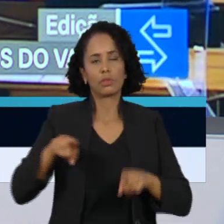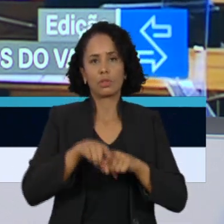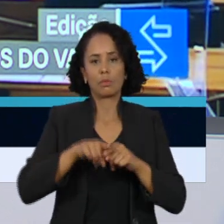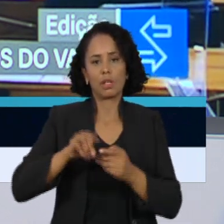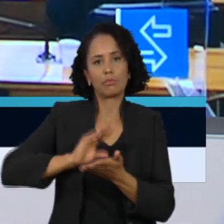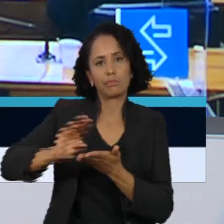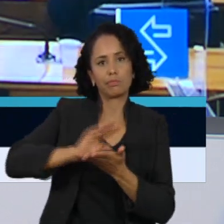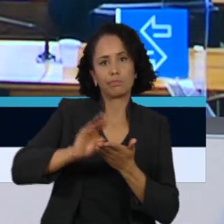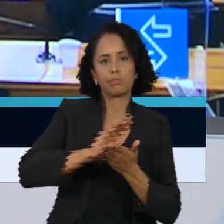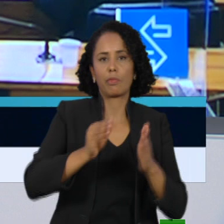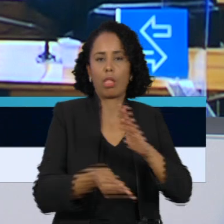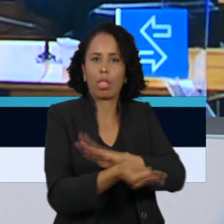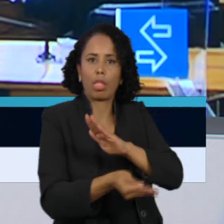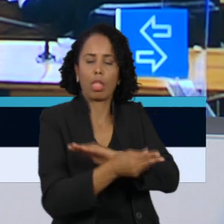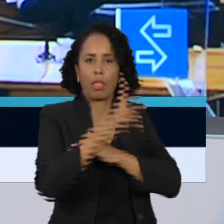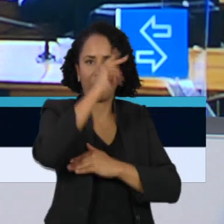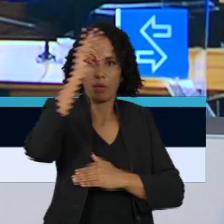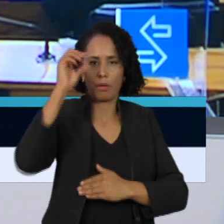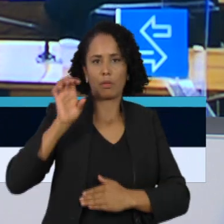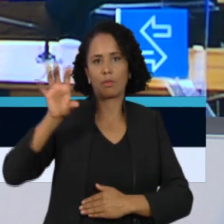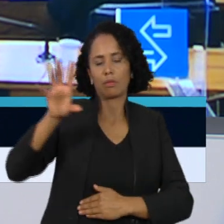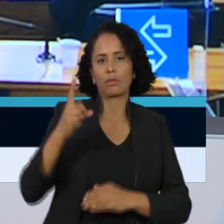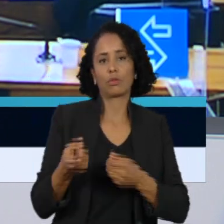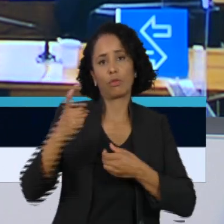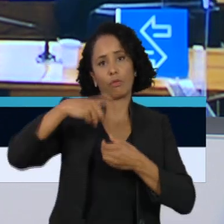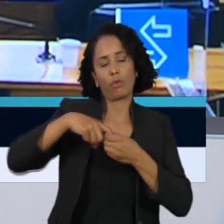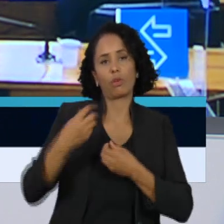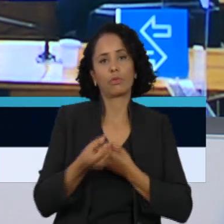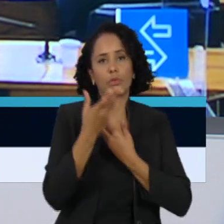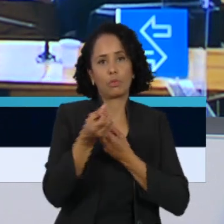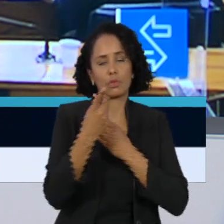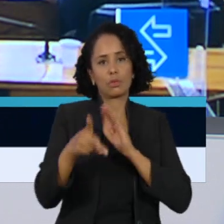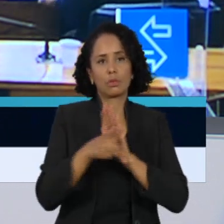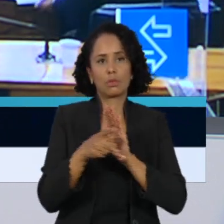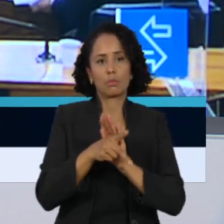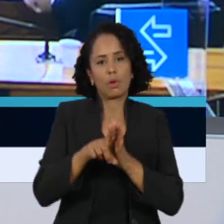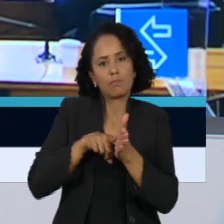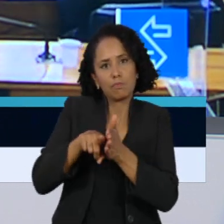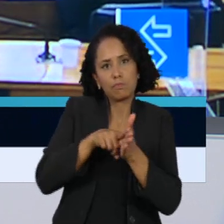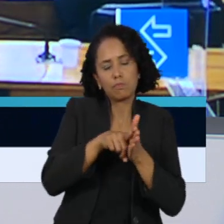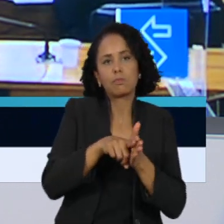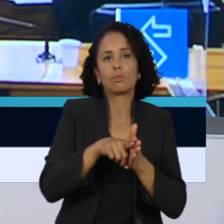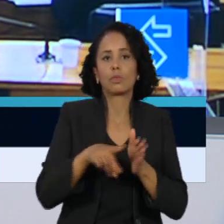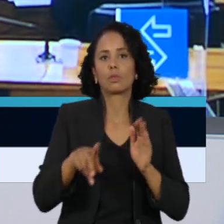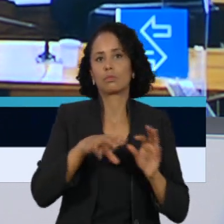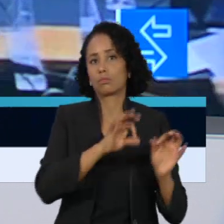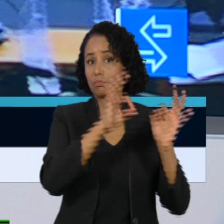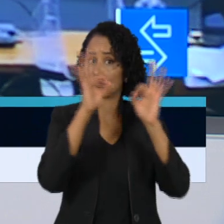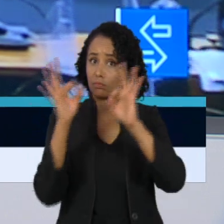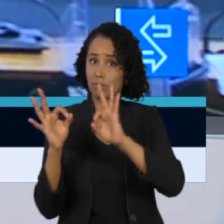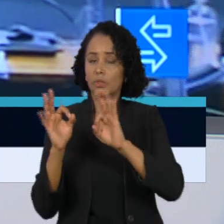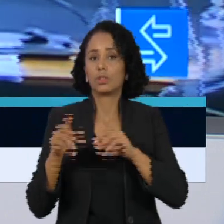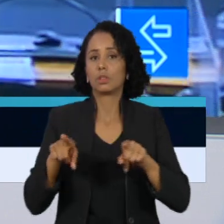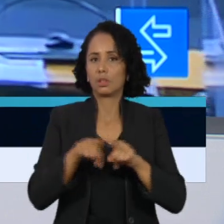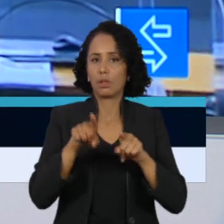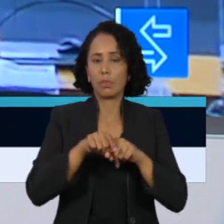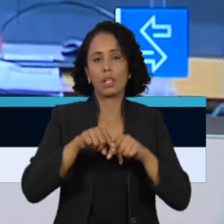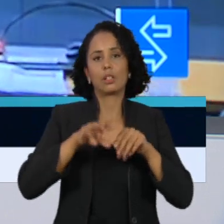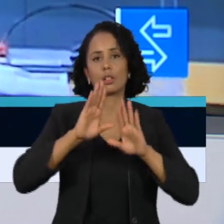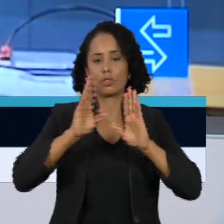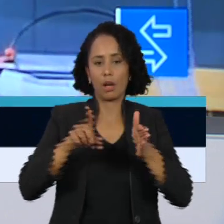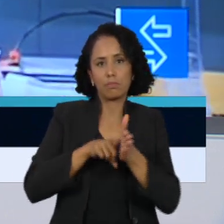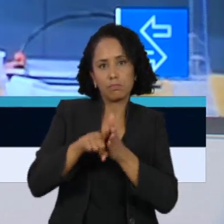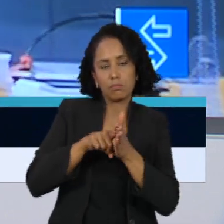a estados e municípios. Nós voltamos com mais informações sobre a pandemia ao longo da nossa programação. E a cobertura completa da